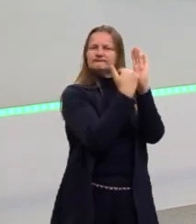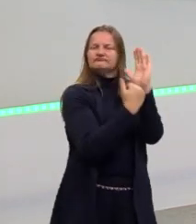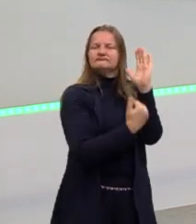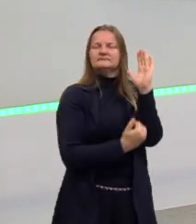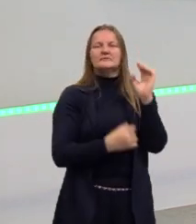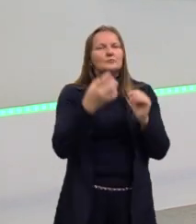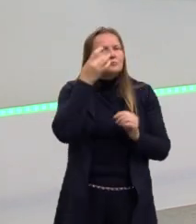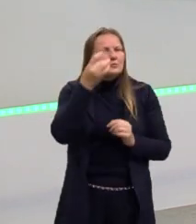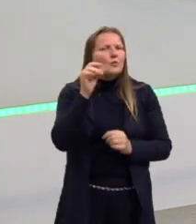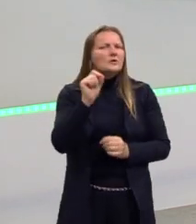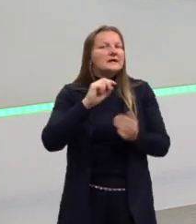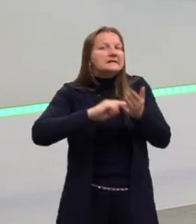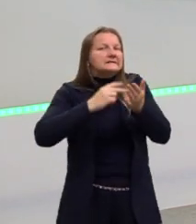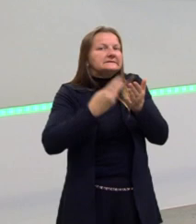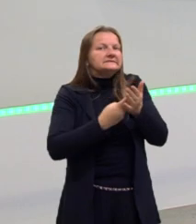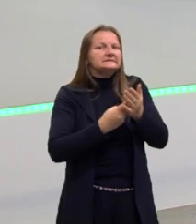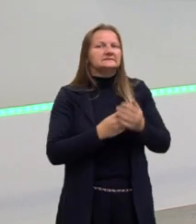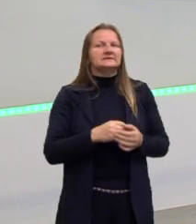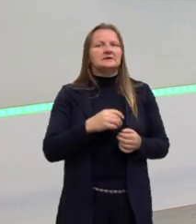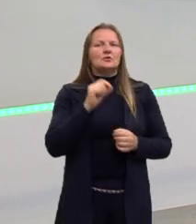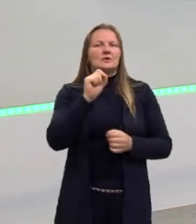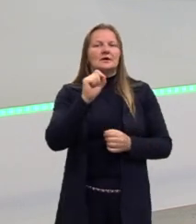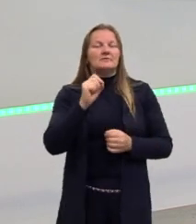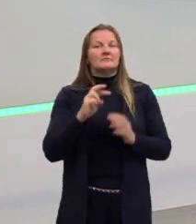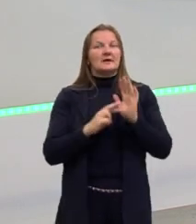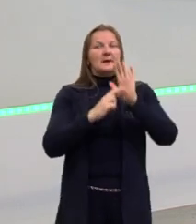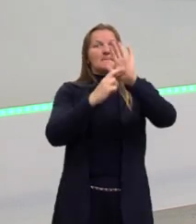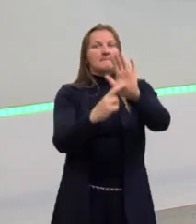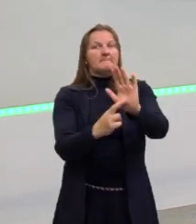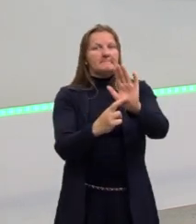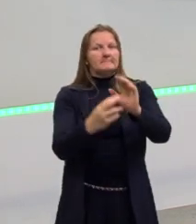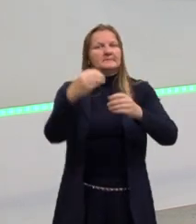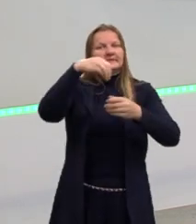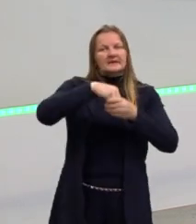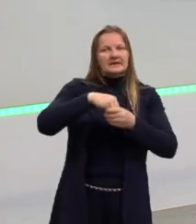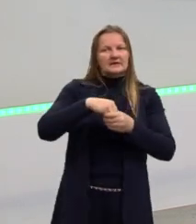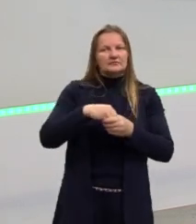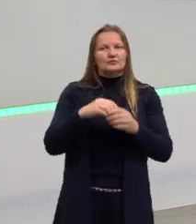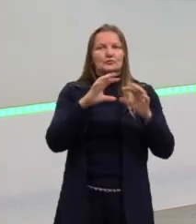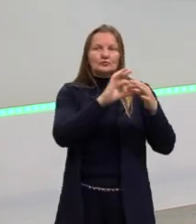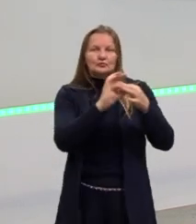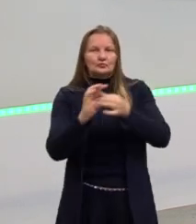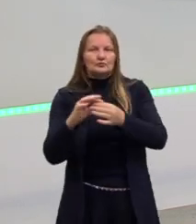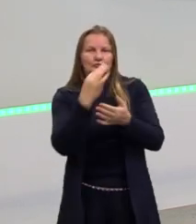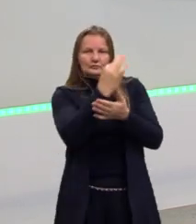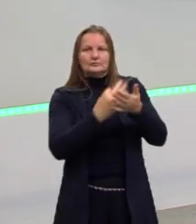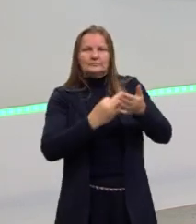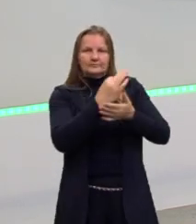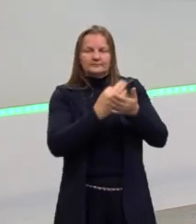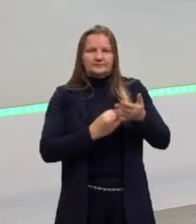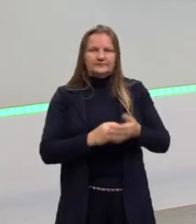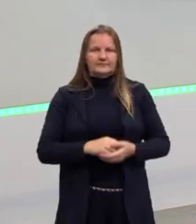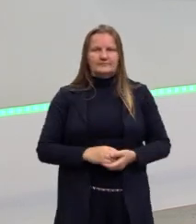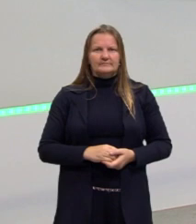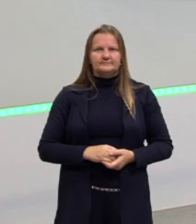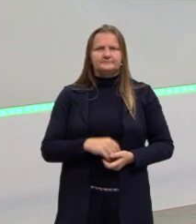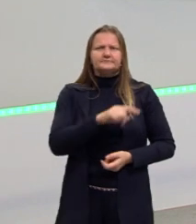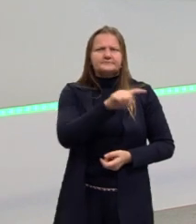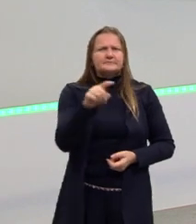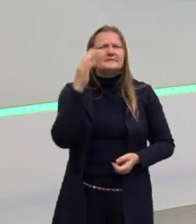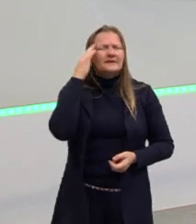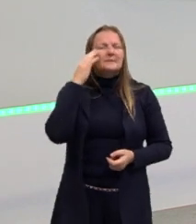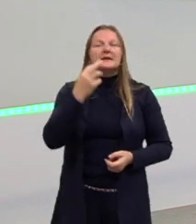atentar ao que essas palavras querem representar dentro de um determinado texto. Porque vocês sabem que em